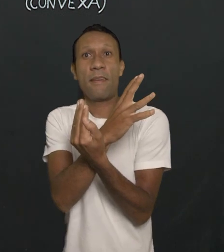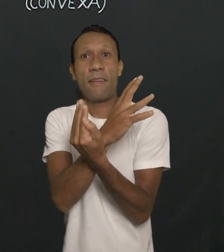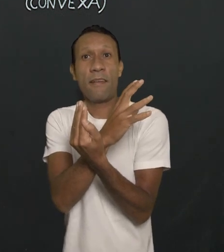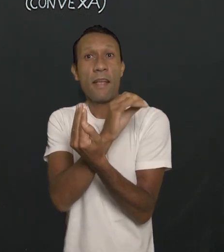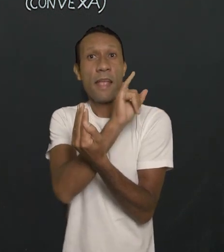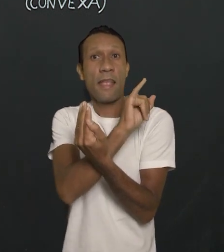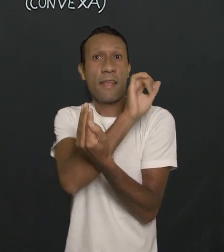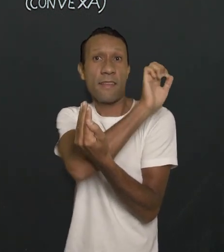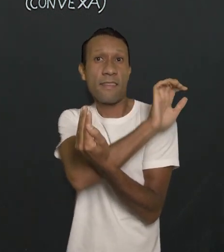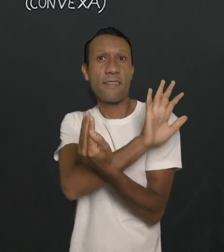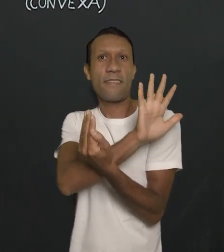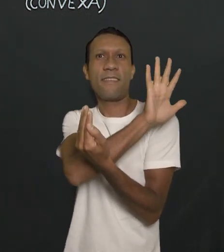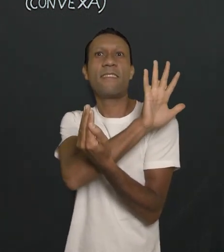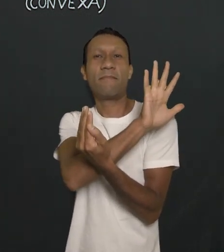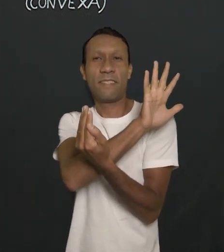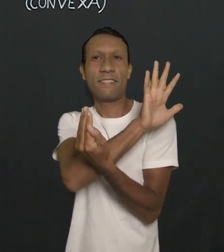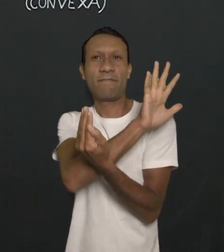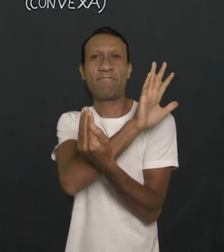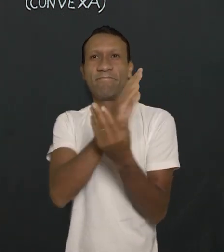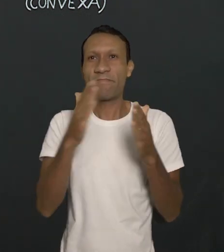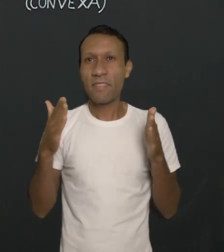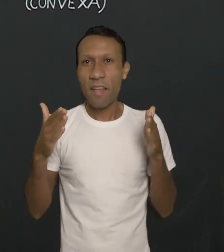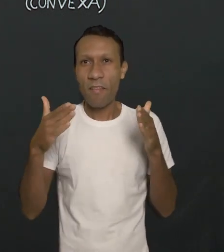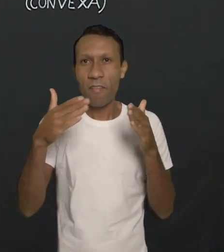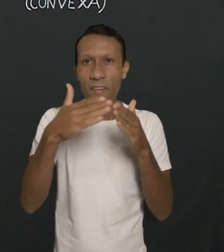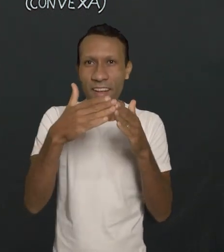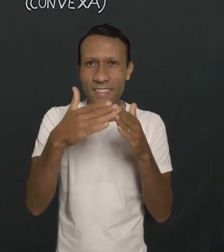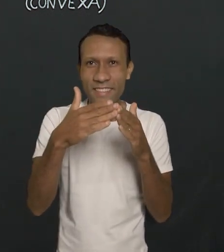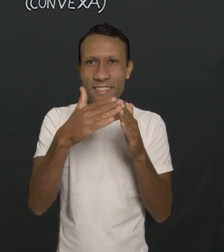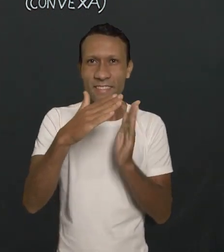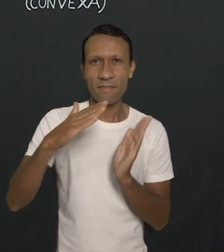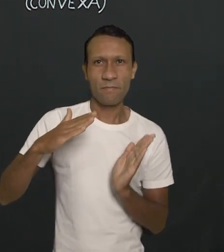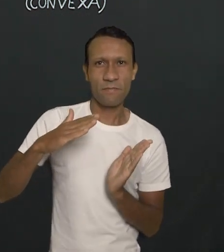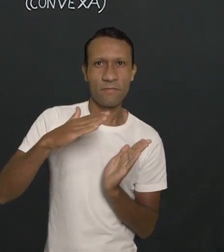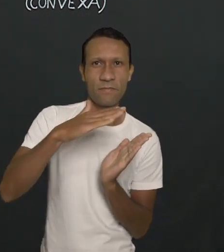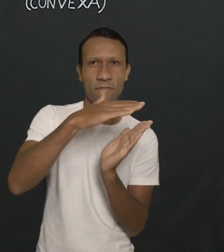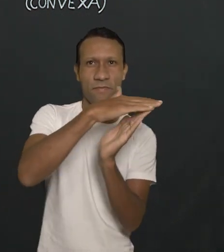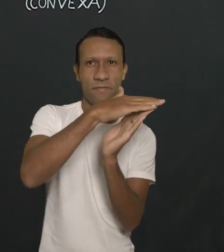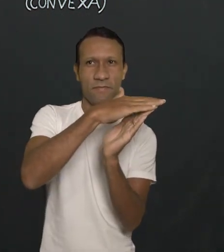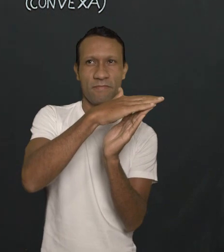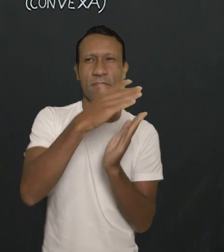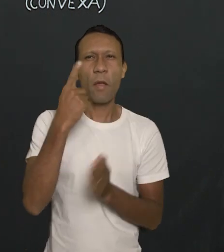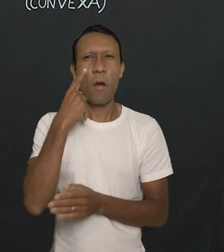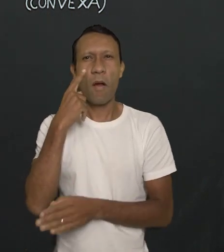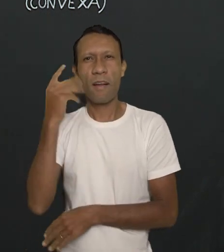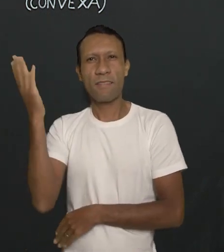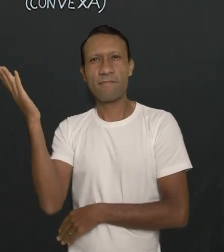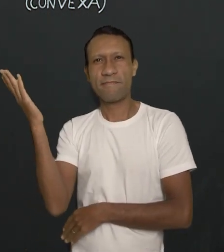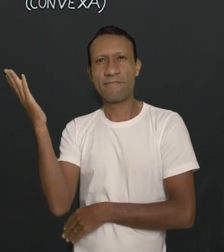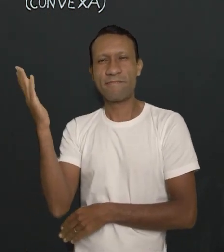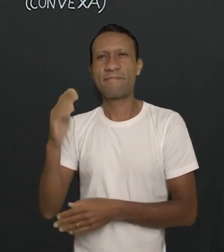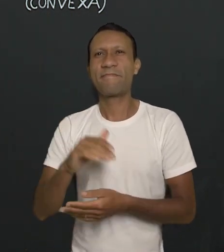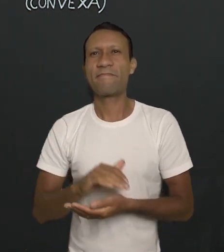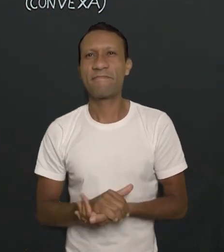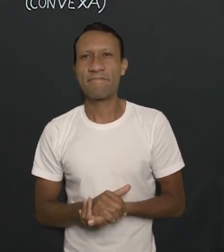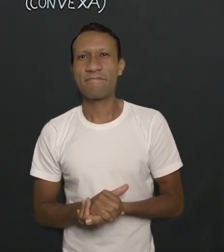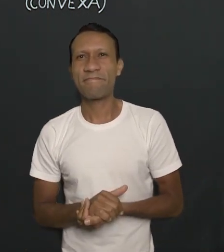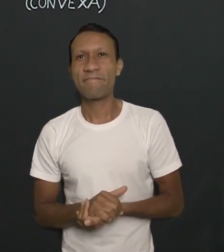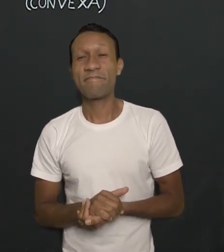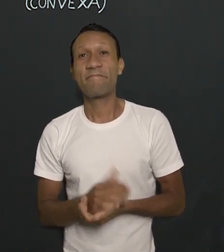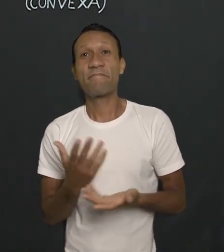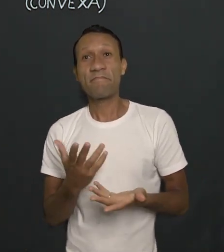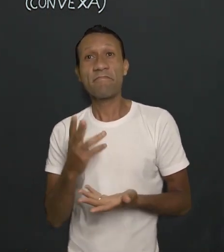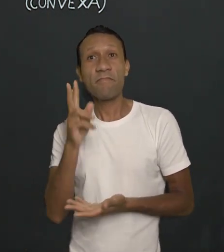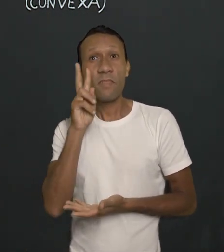então, pela córnea, passa pela lente e esses raios, eles convergem lá na retina. E essa imagem é formada. Dá uma olhadinha aqui, ó. Eu